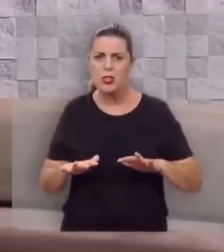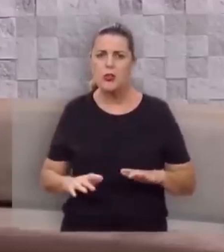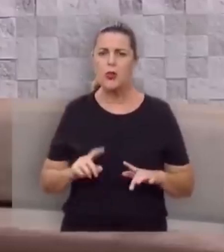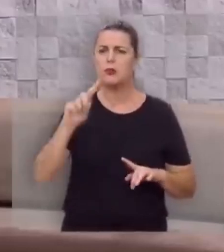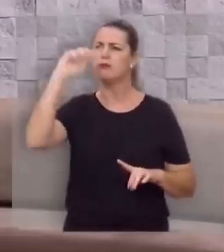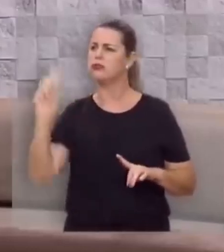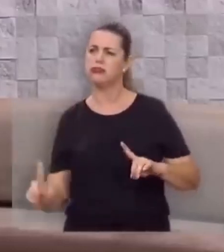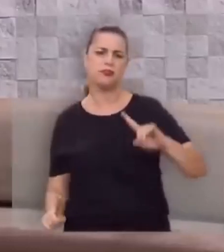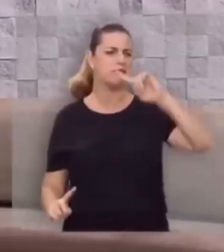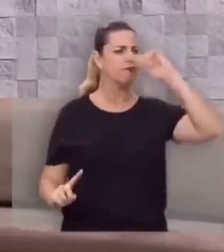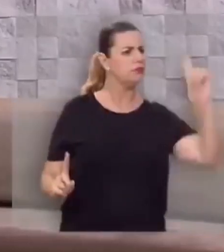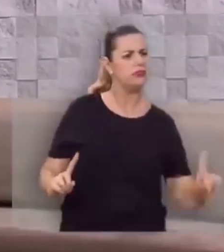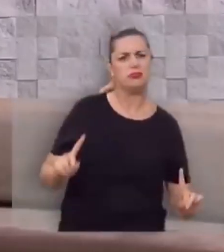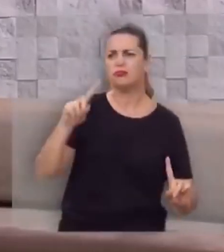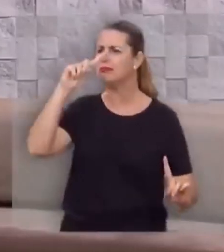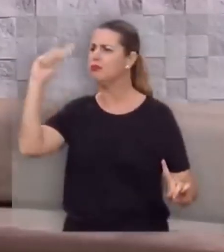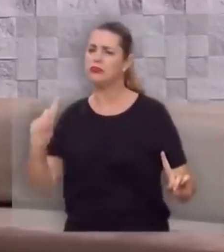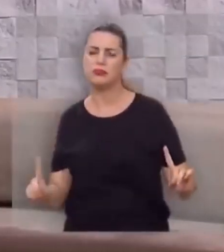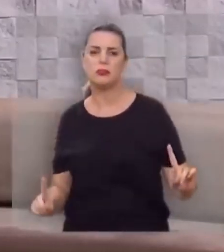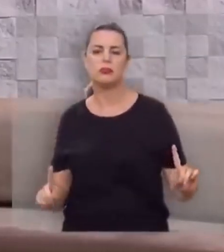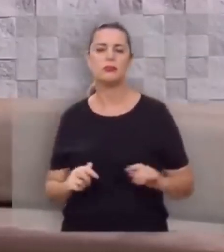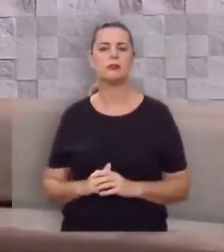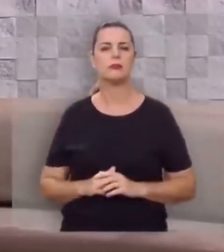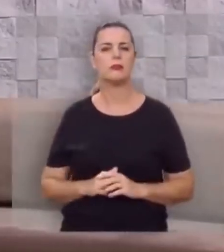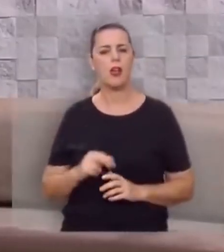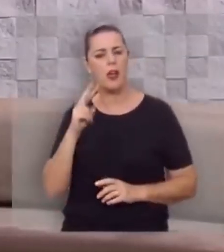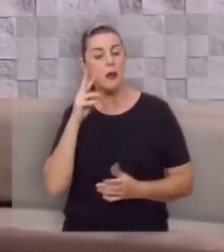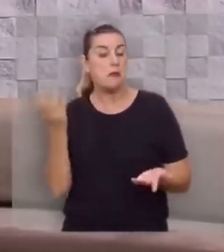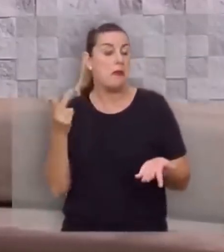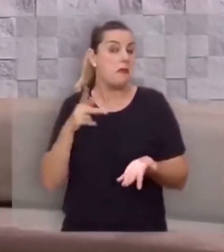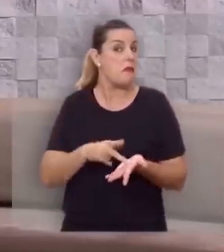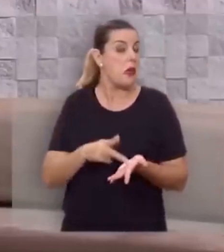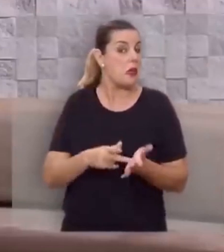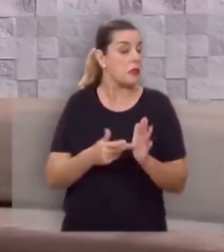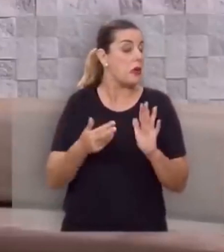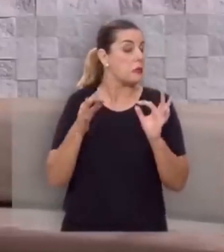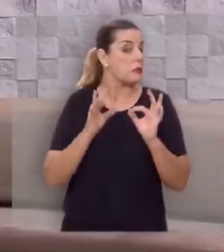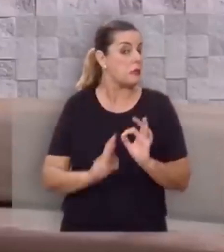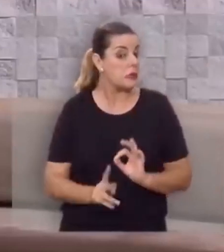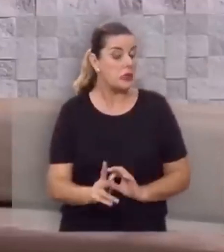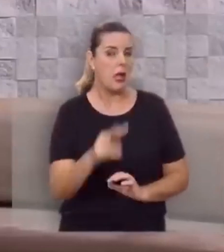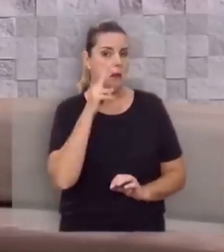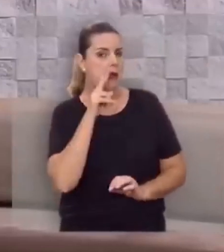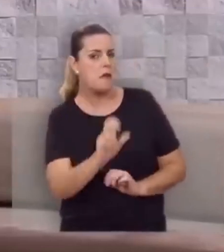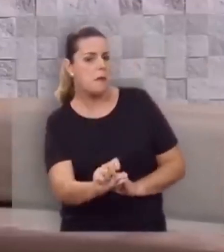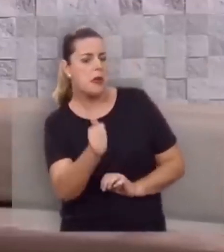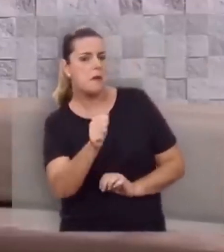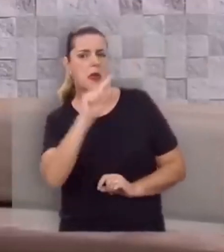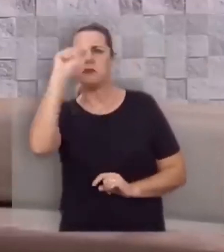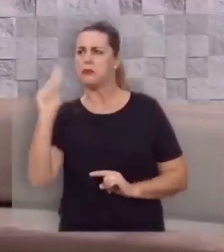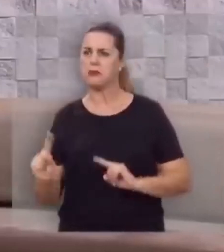trovões e relâmpagos. Via de regra, você primeiro vê